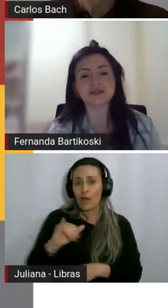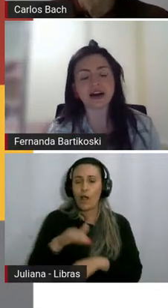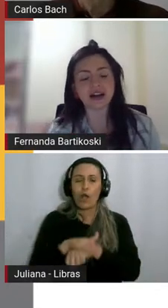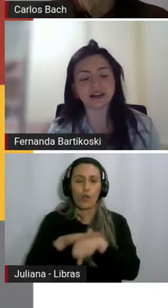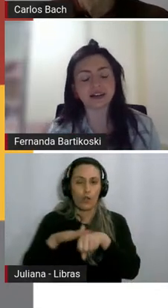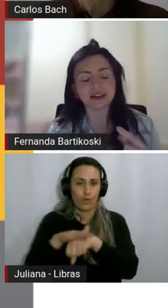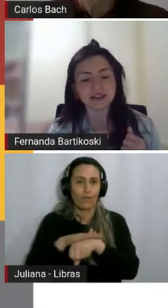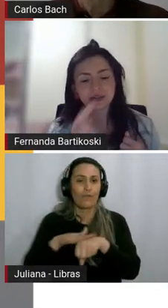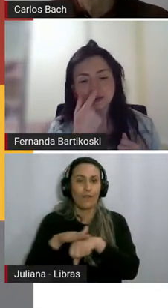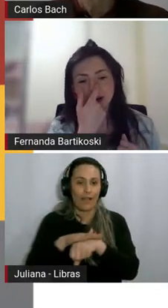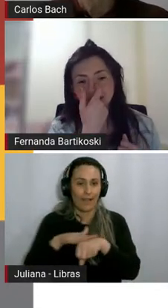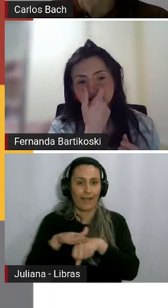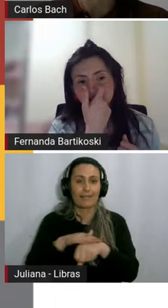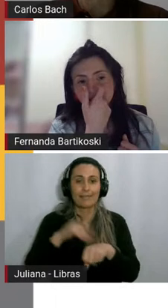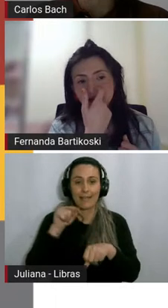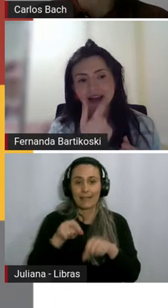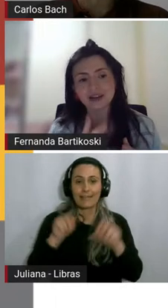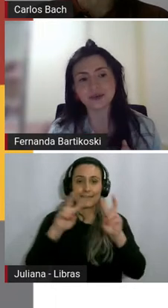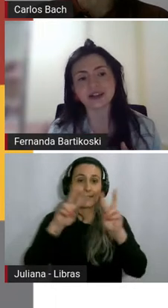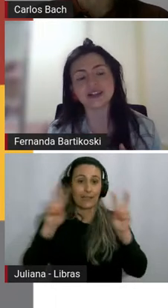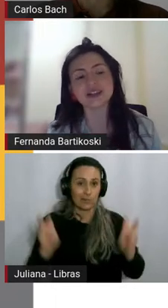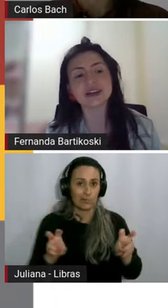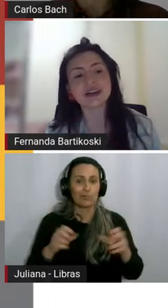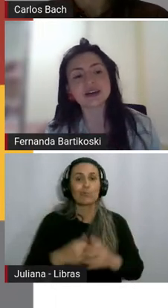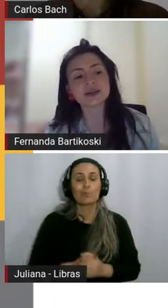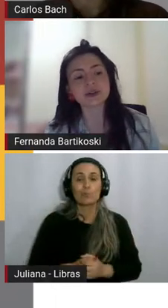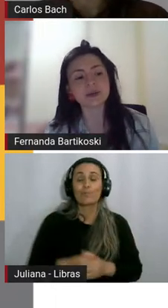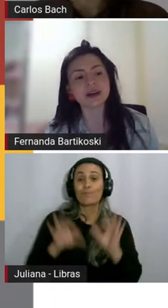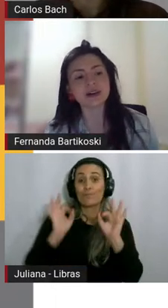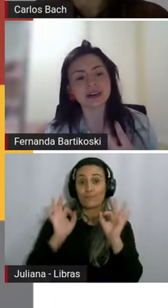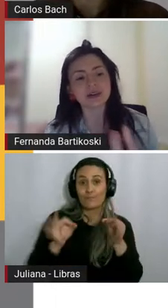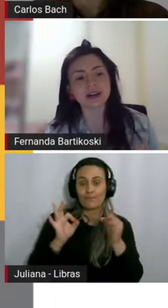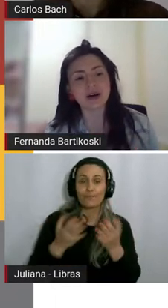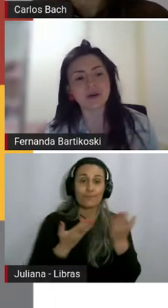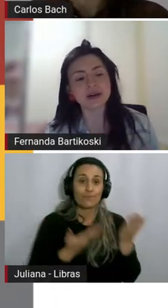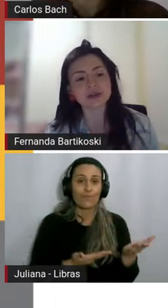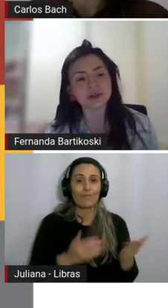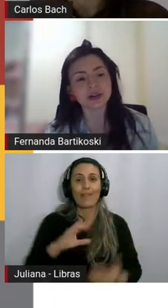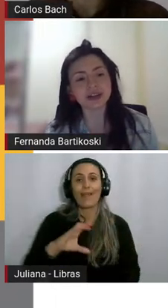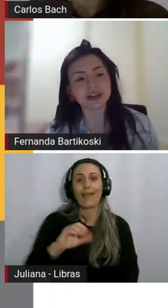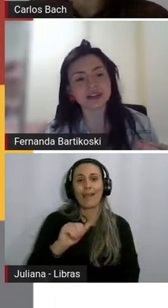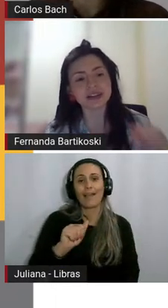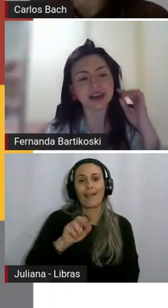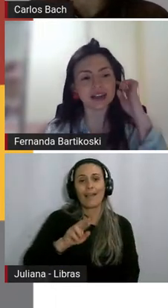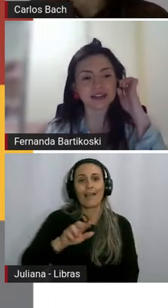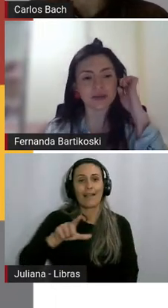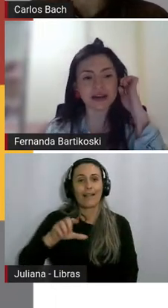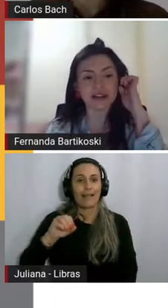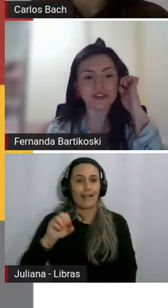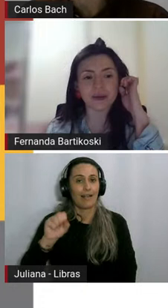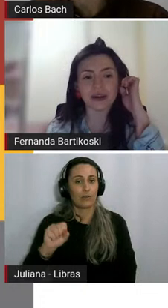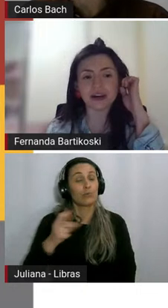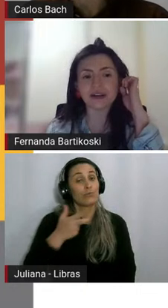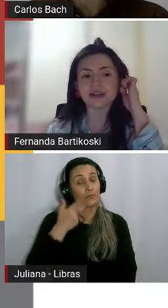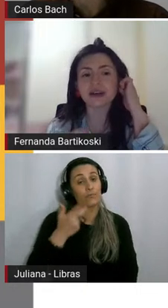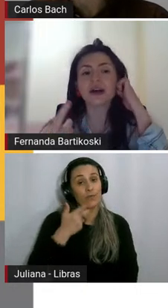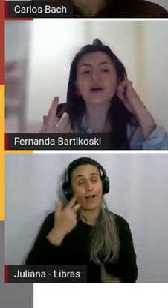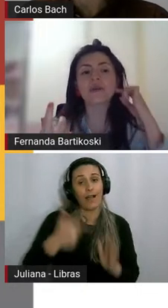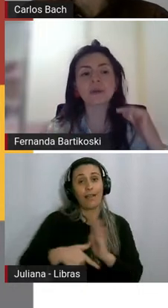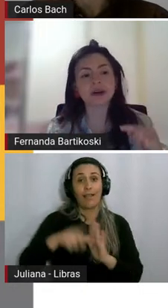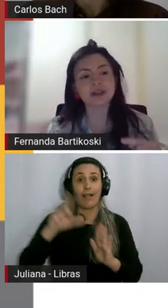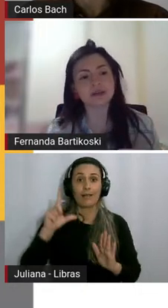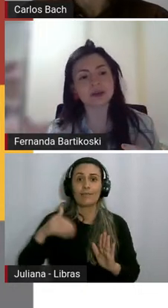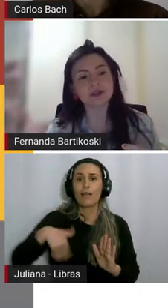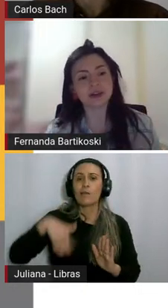isso fala da questão que o Carlos tinha abordado antes sobre algumas crônicas que elas são mais efêmeras,